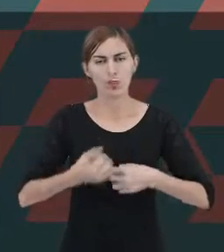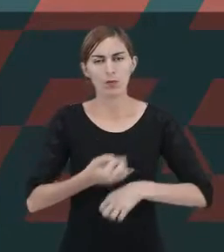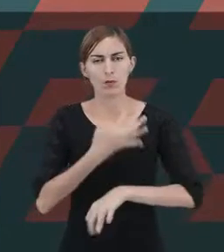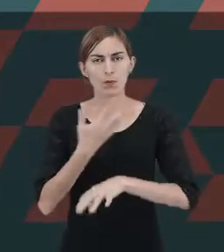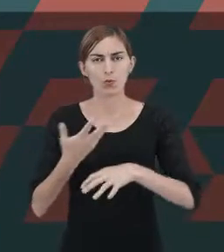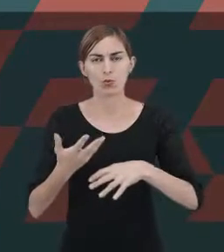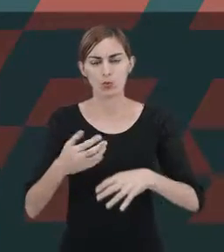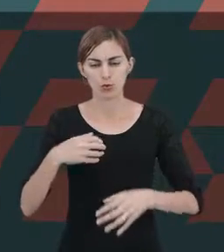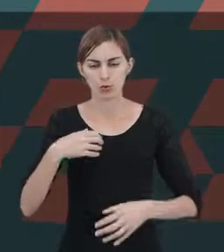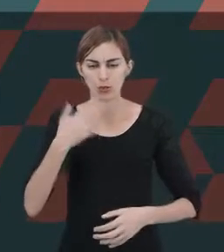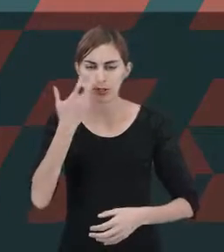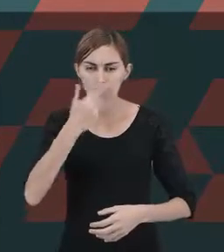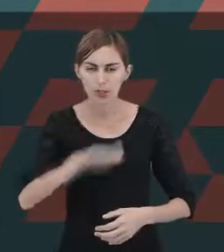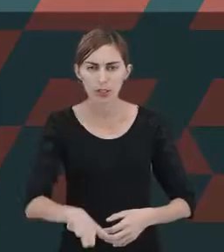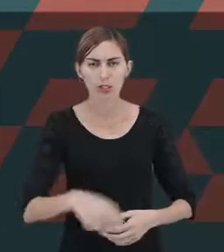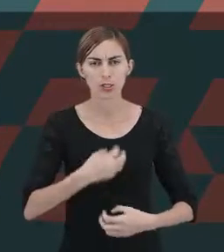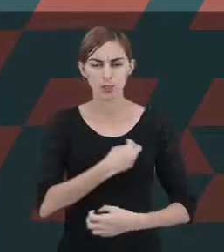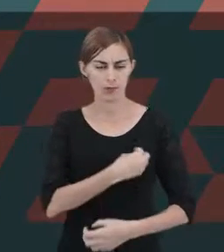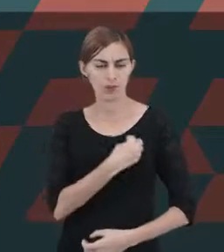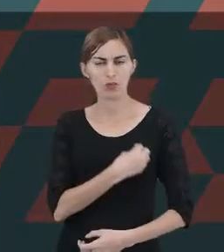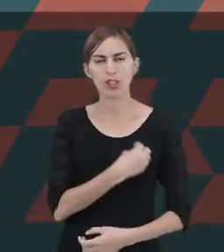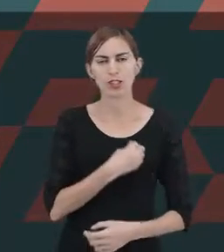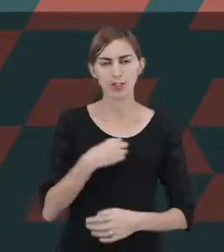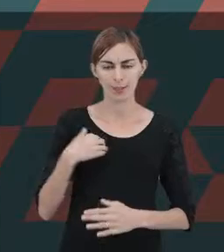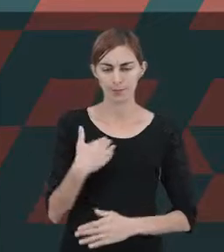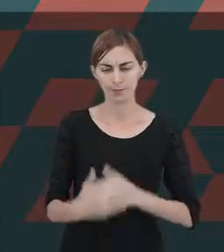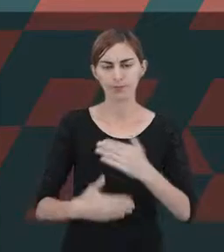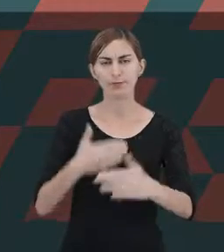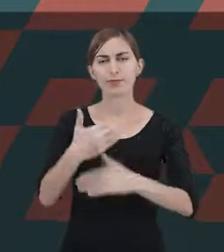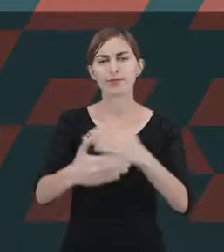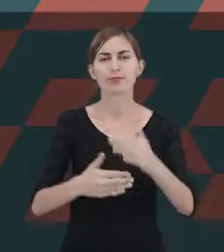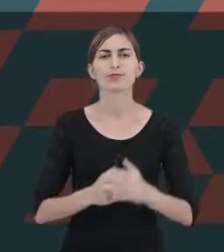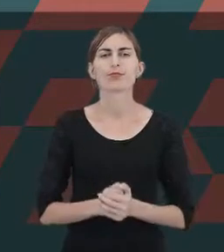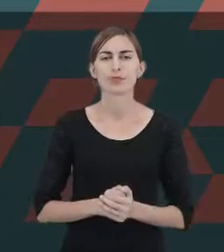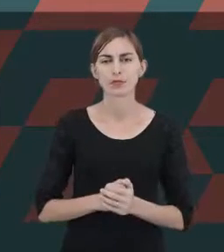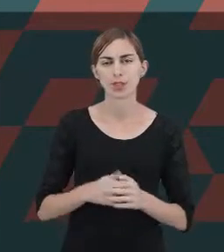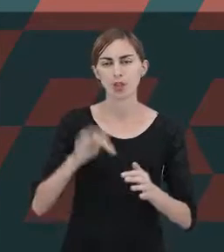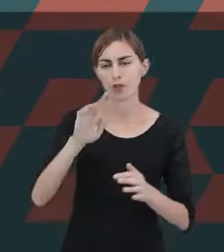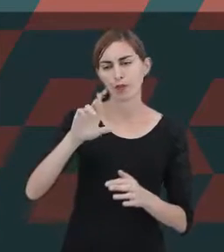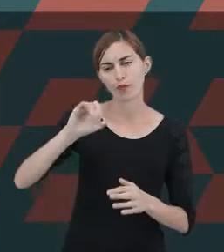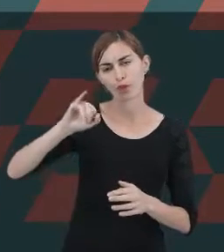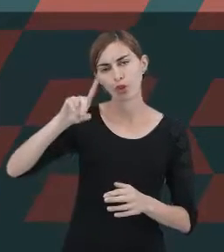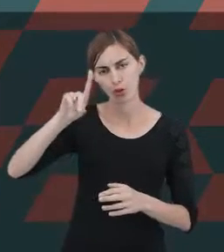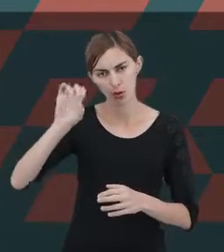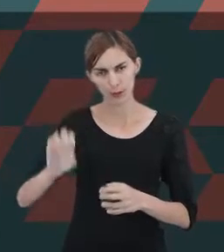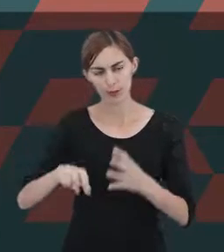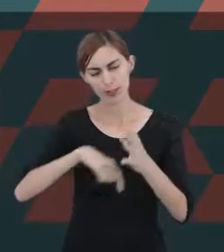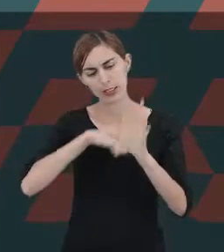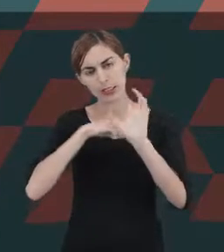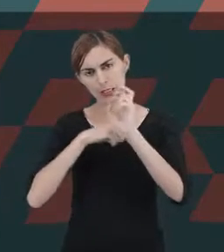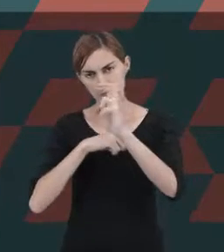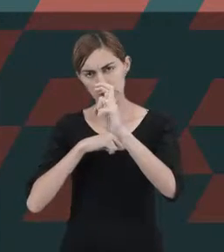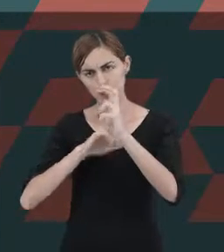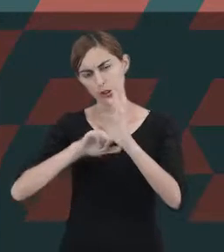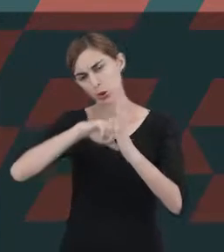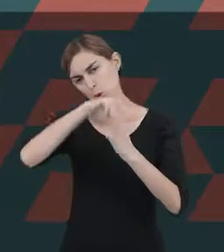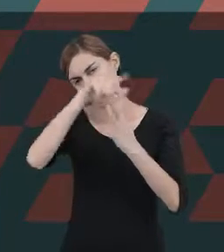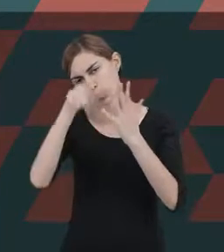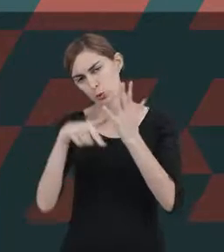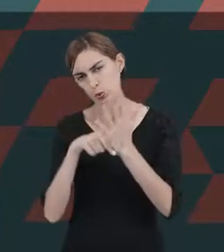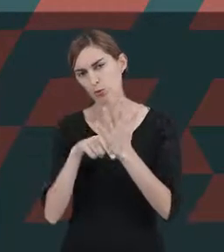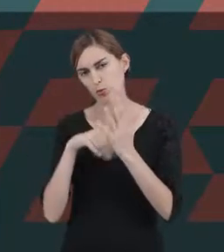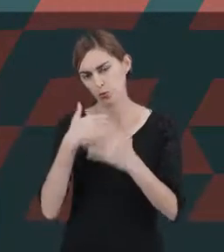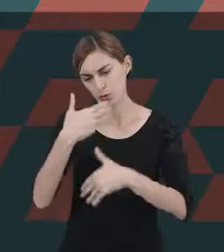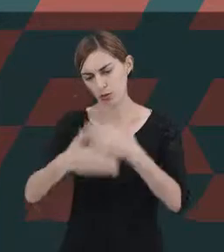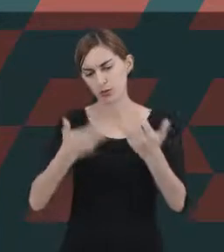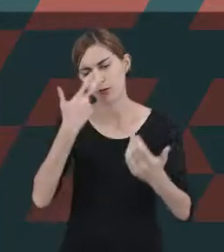vivencia no decorrer do seu desenvolvimento. E Freud apresenta cinco fases para o desenvolvimento infantil. A